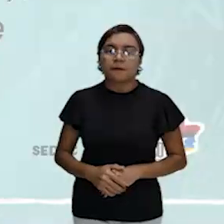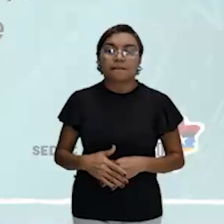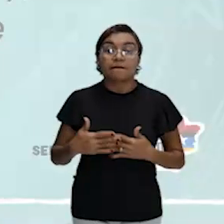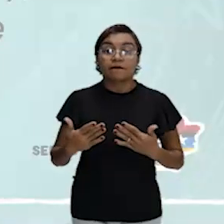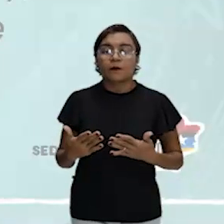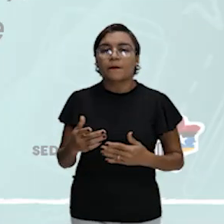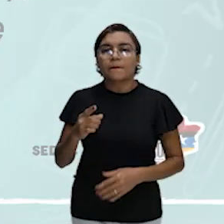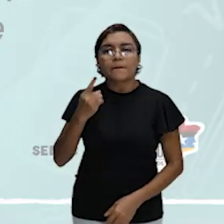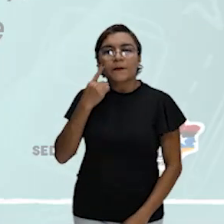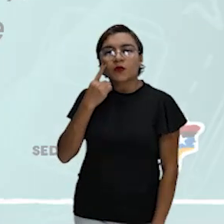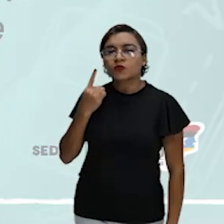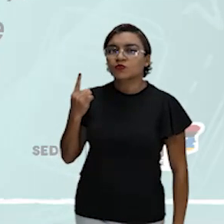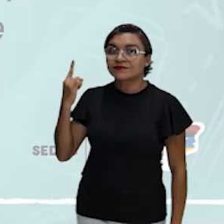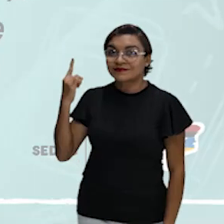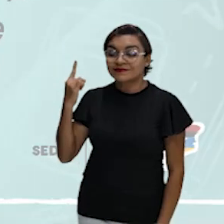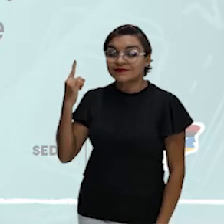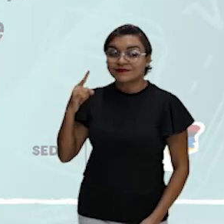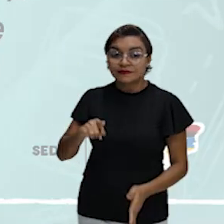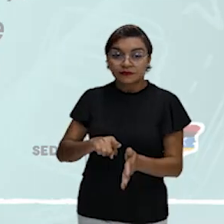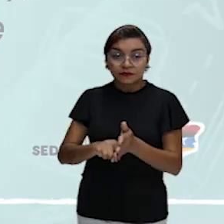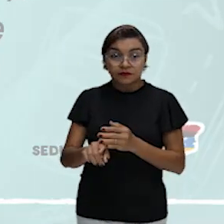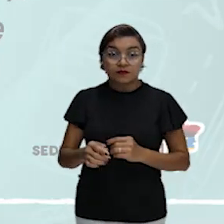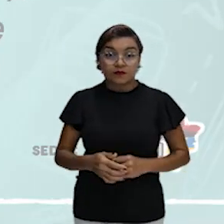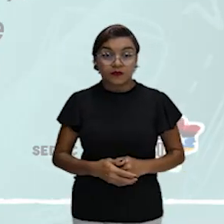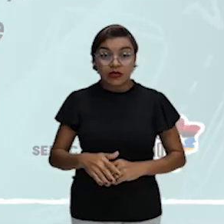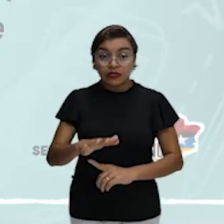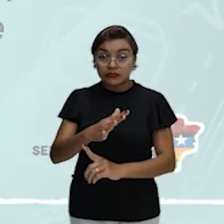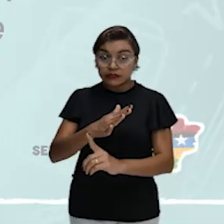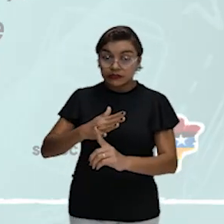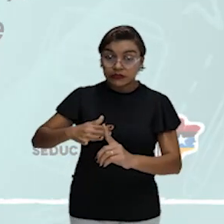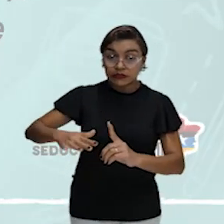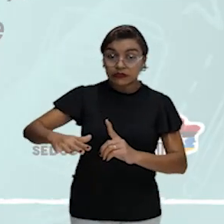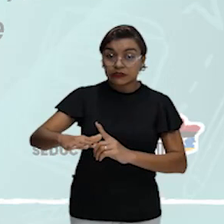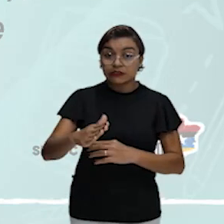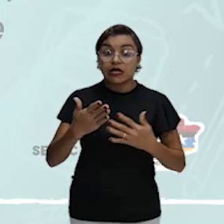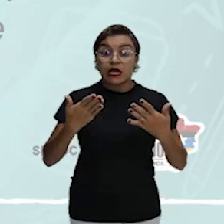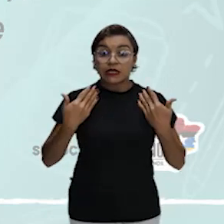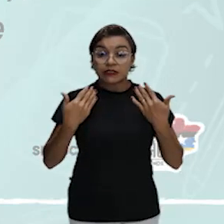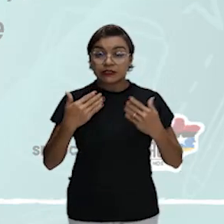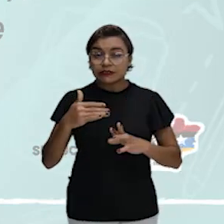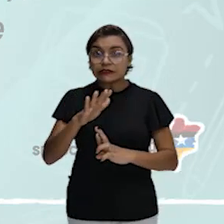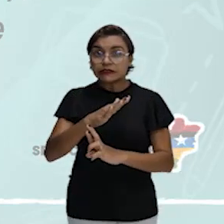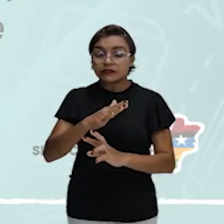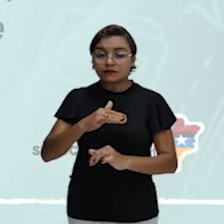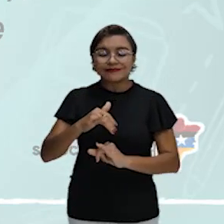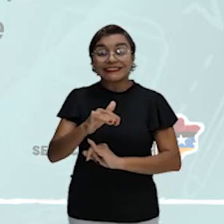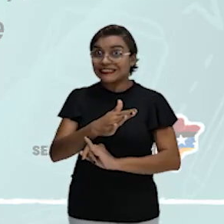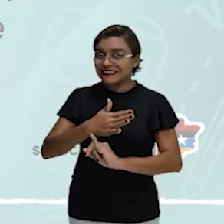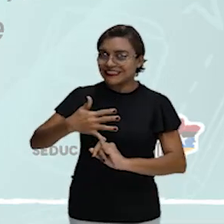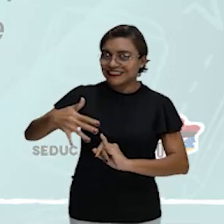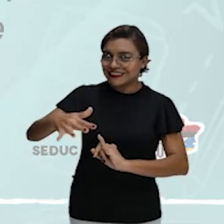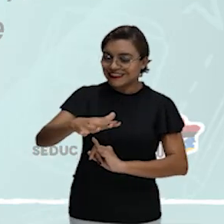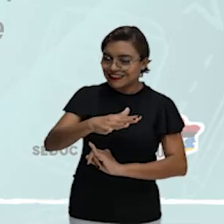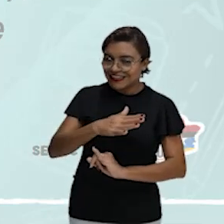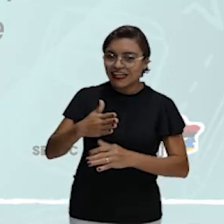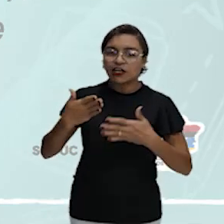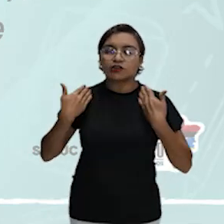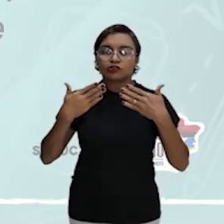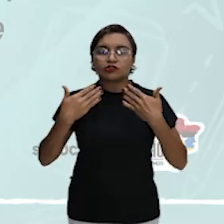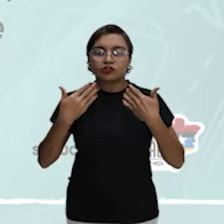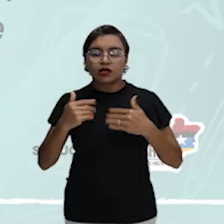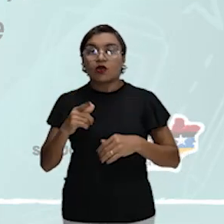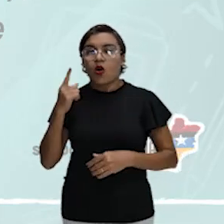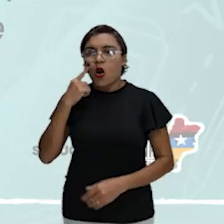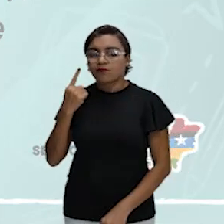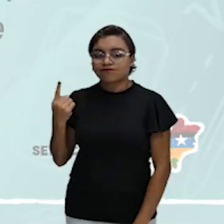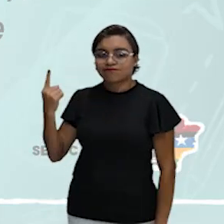olha essa questão. Ilhas de calor afetam cidades médias de São Paulo. O item já tá te dando aí